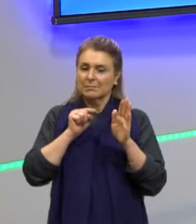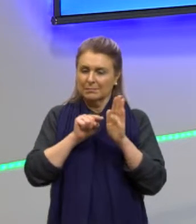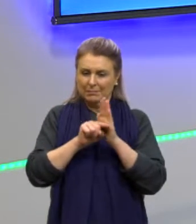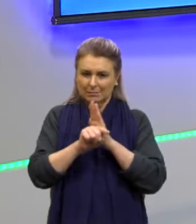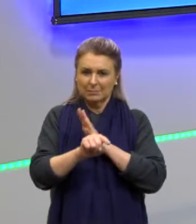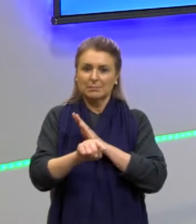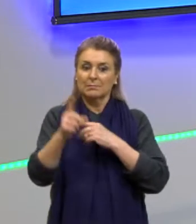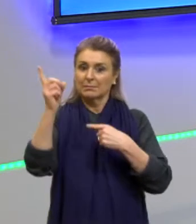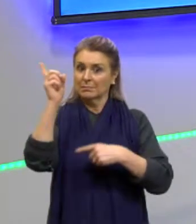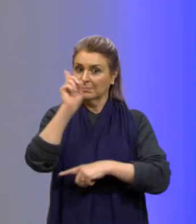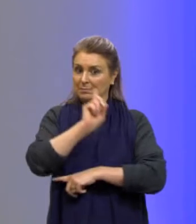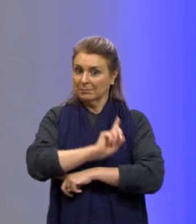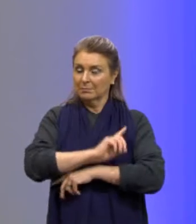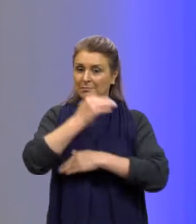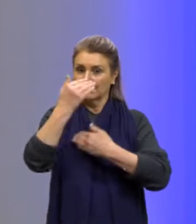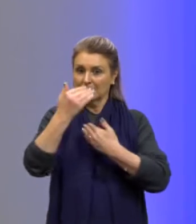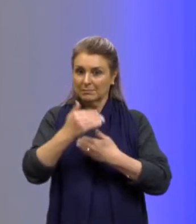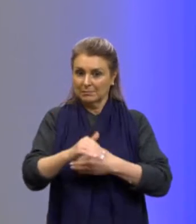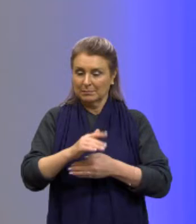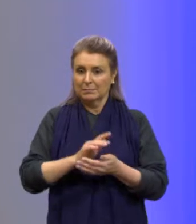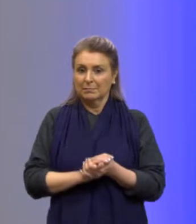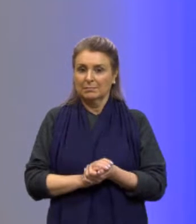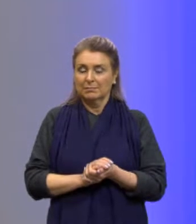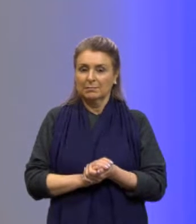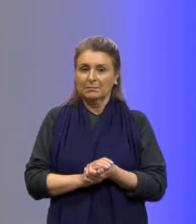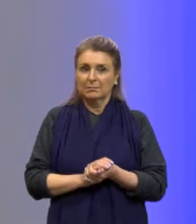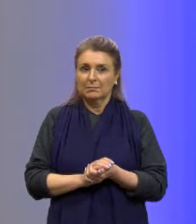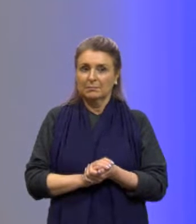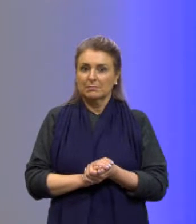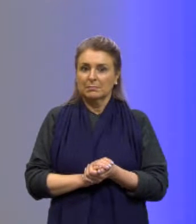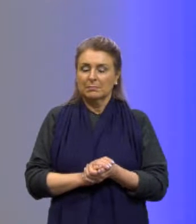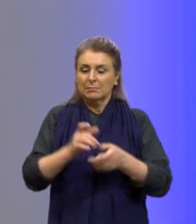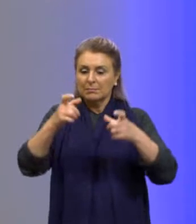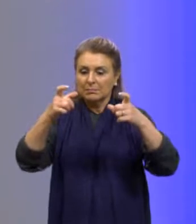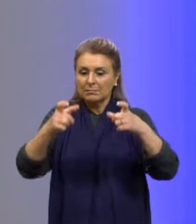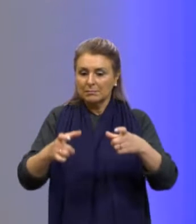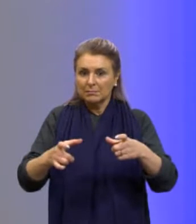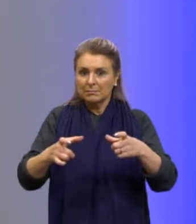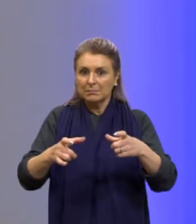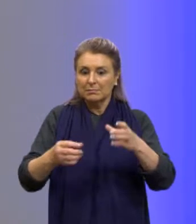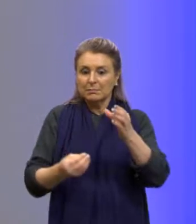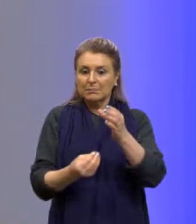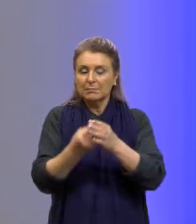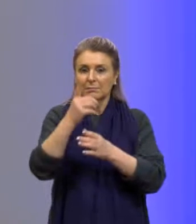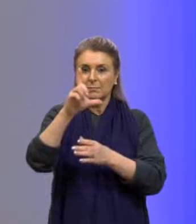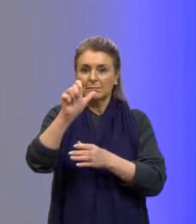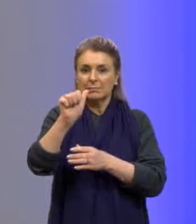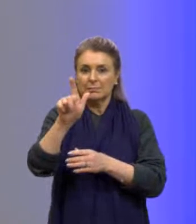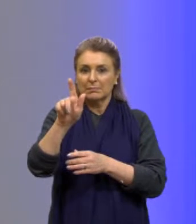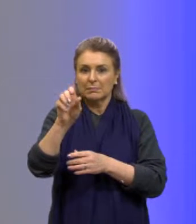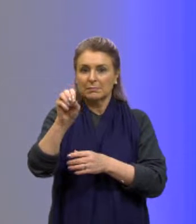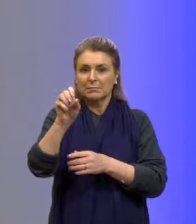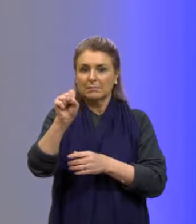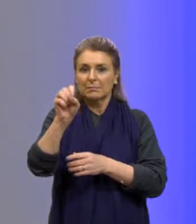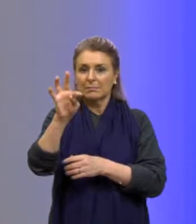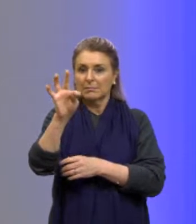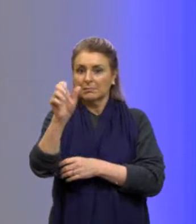lá no dia da prova. Essa aqui fala, então, dos viveiros de lagostas. Então, vamos à leitura.